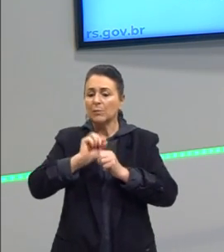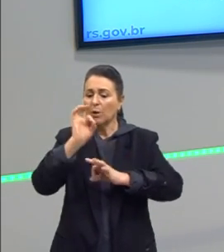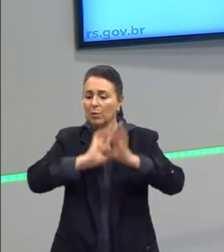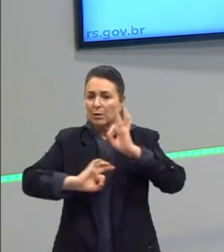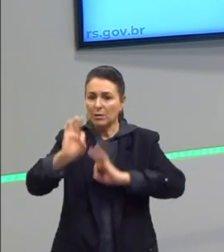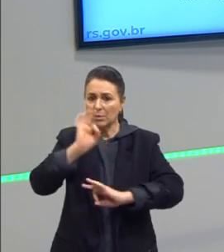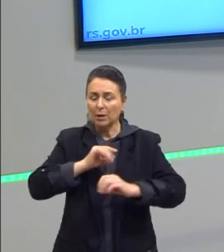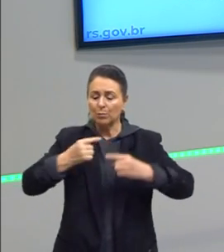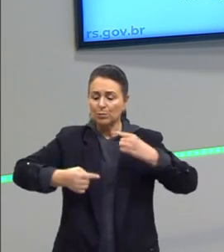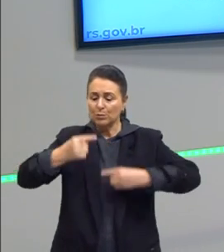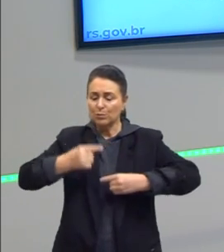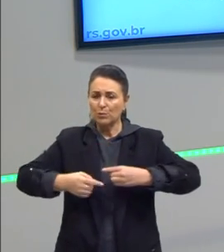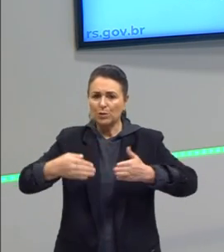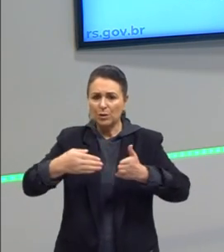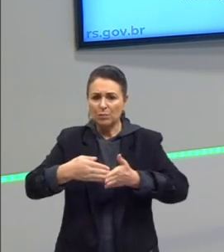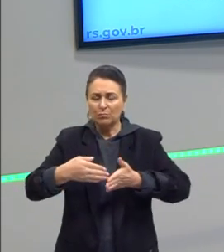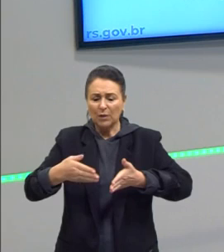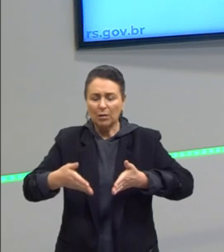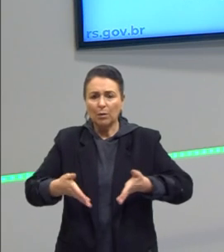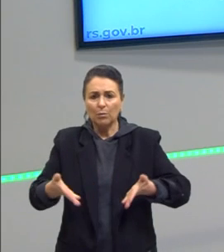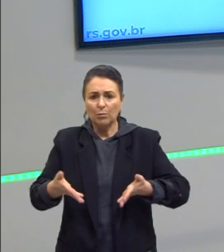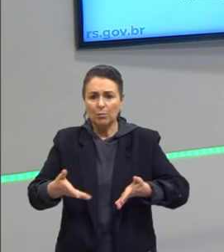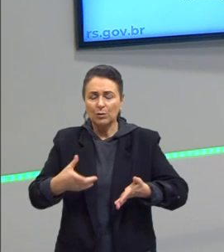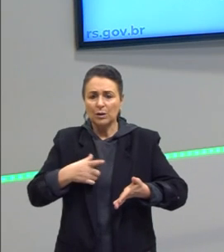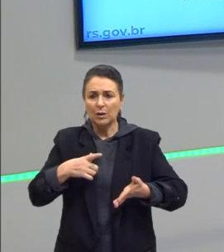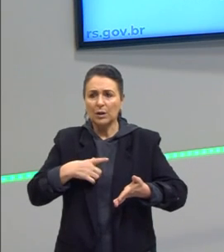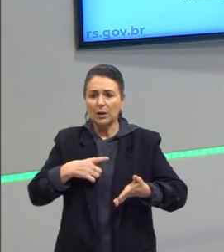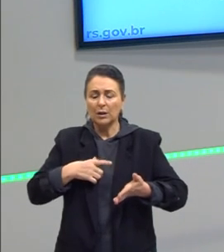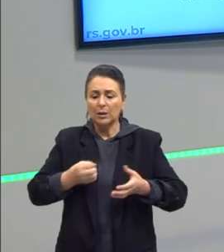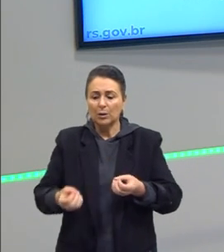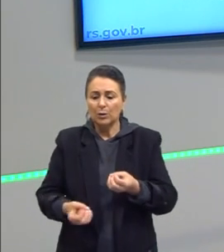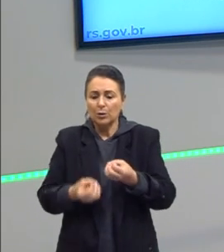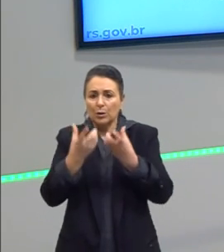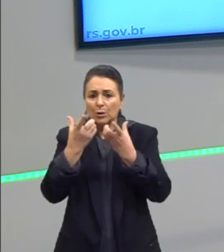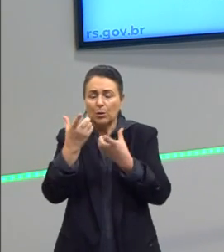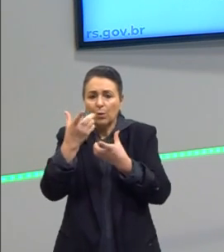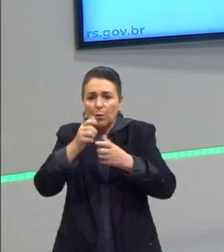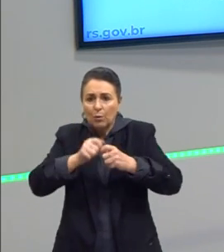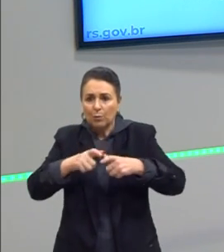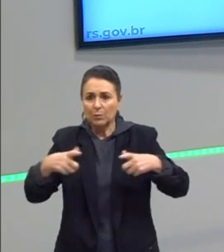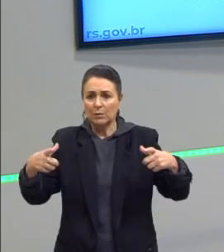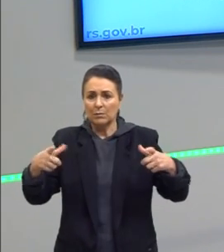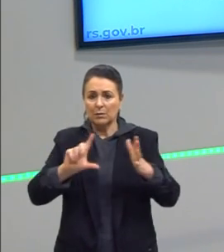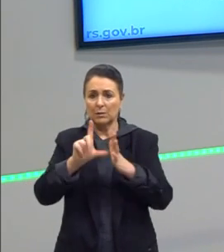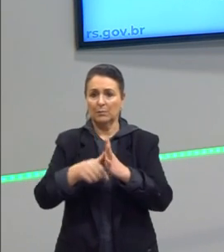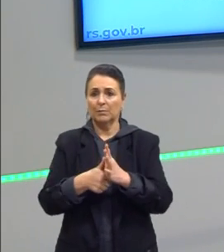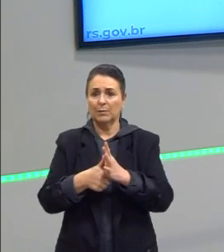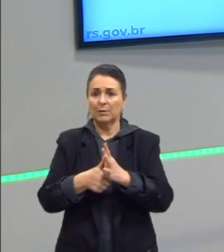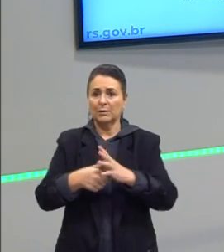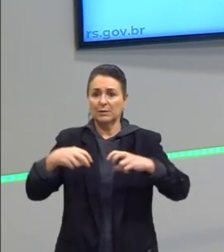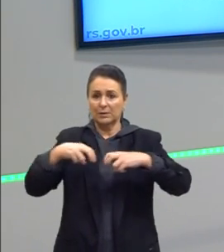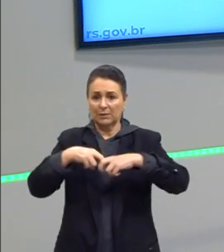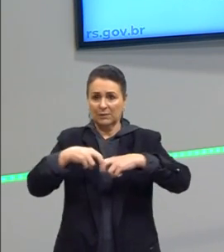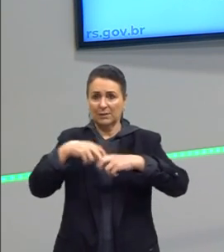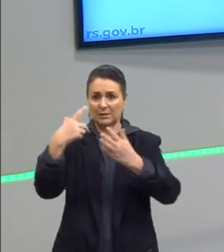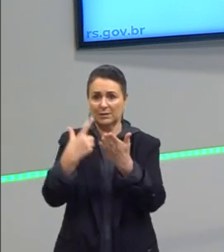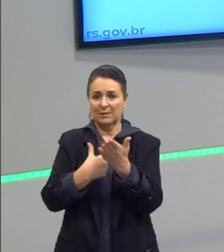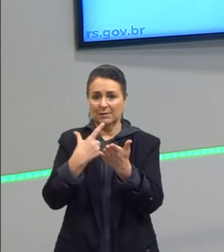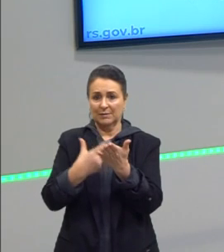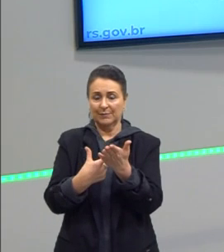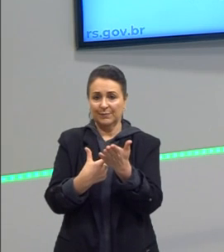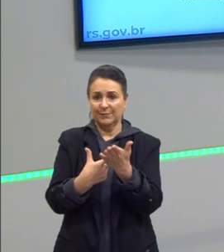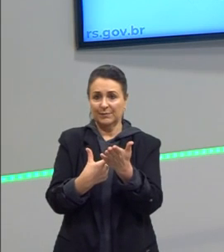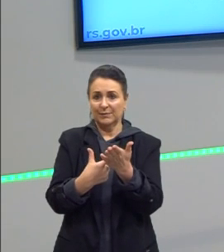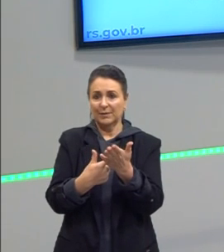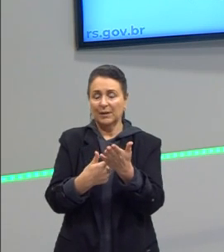vem até hoje, enfim. Ele colocou numa mesa, enfim, num espaço, após a física, esses livros. E aí acabou,